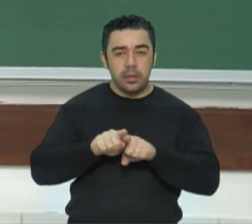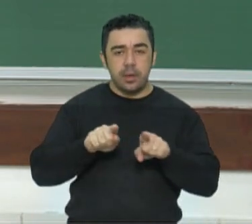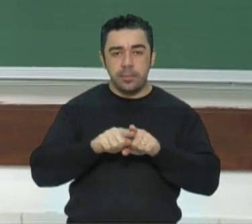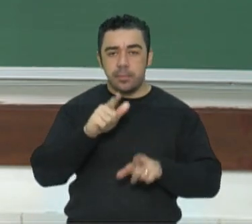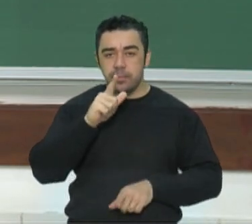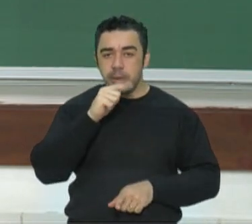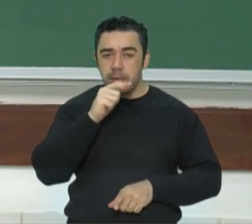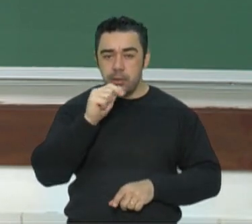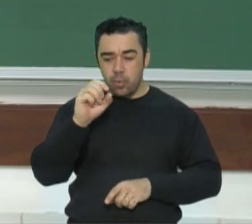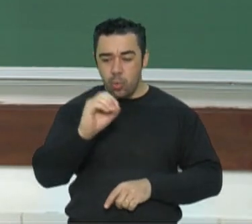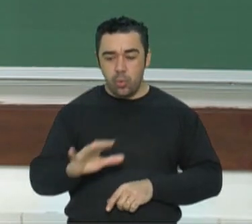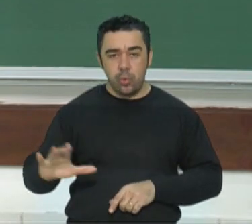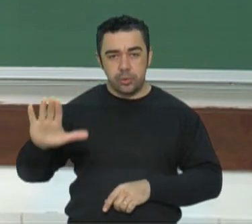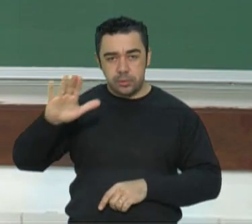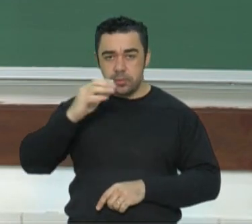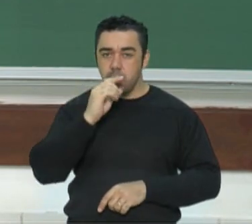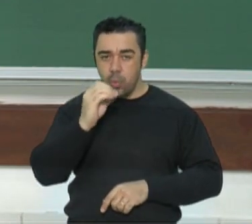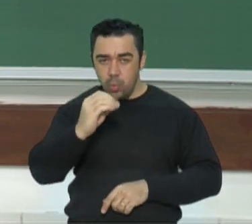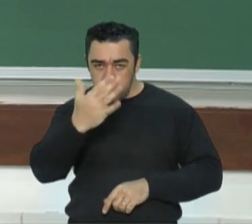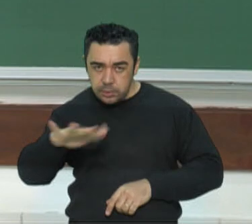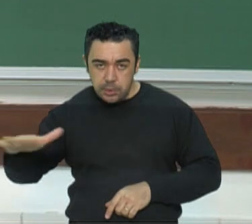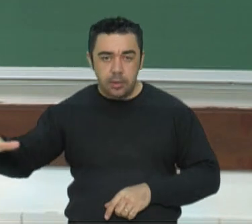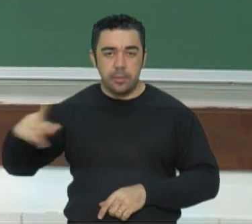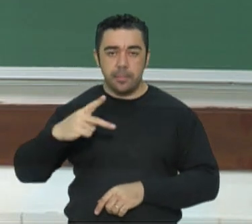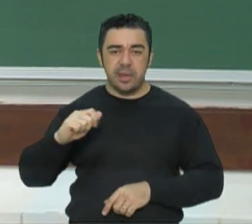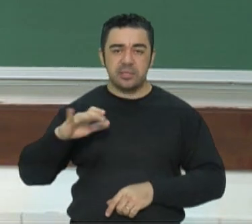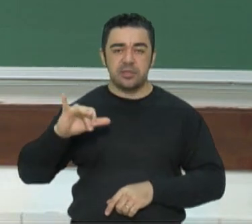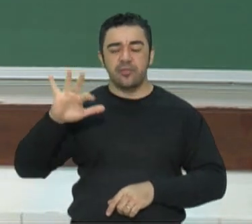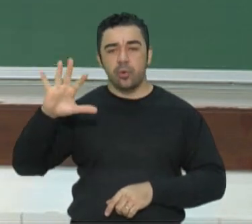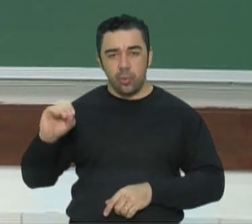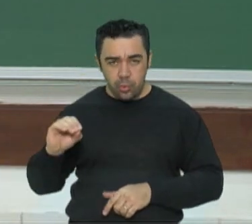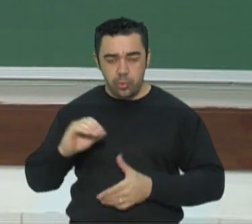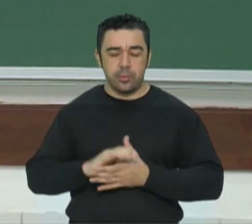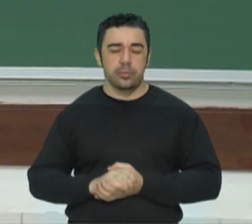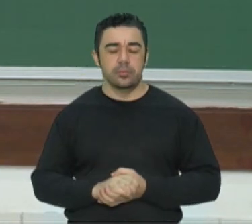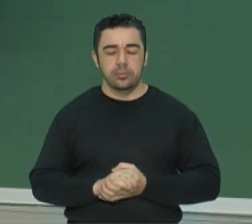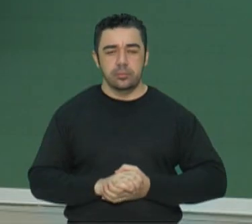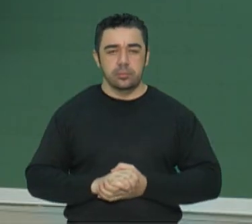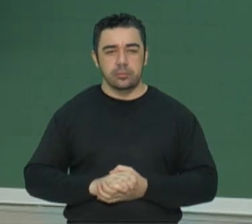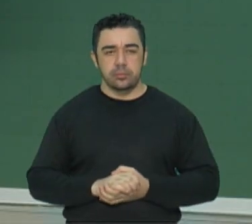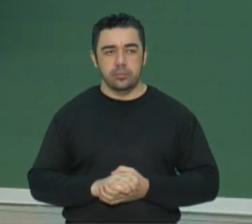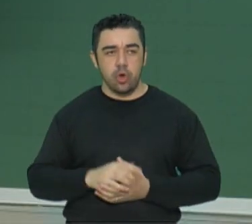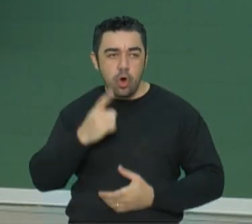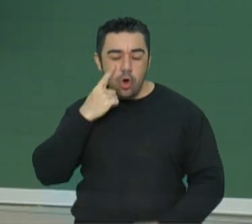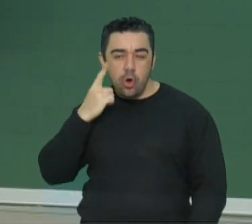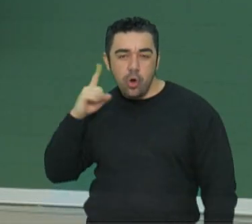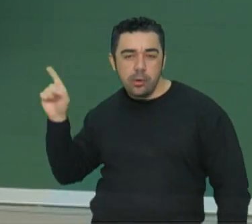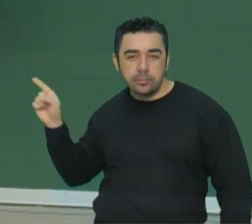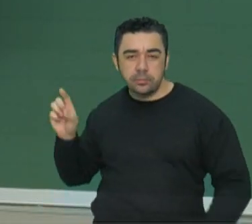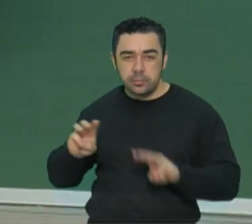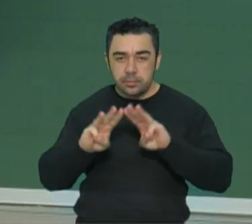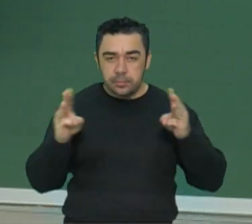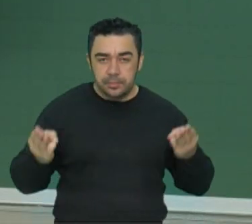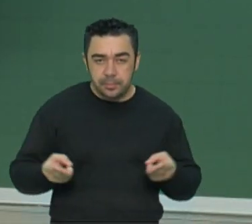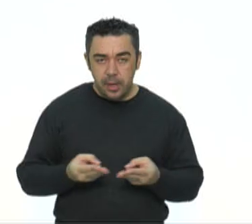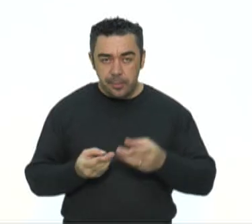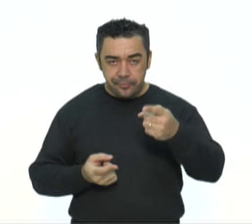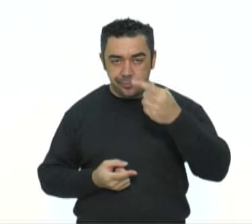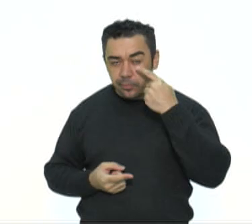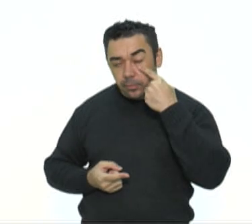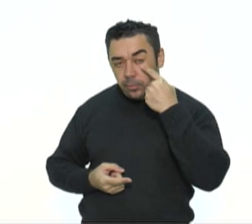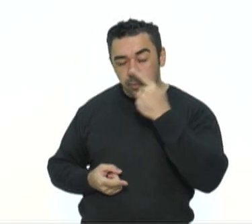países do eixo avançando abertamente aí na guerra. Aqui nesse mapa, preenche aí a sua tela,